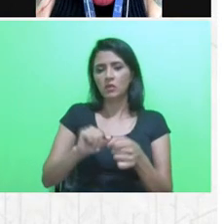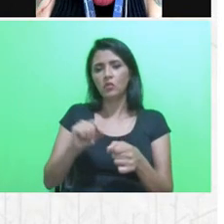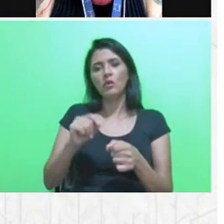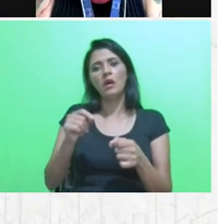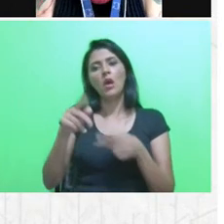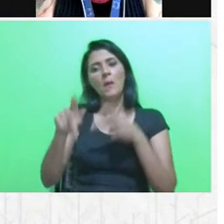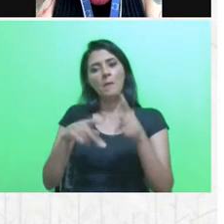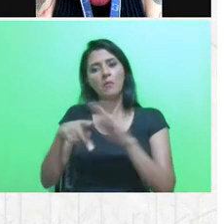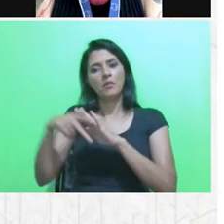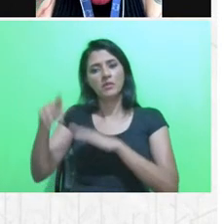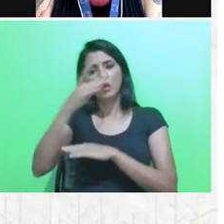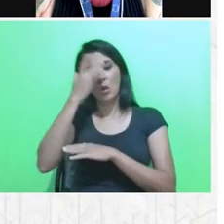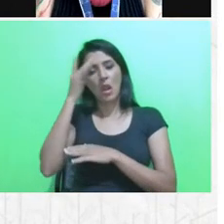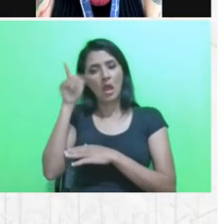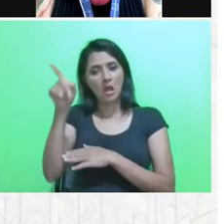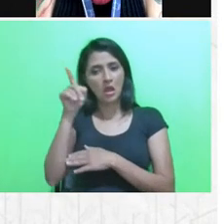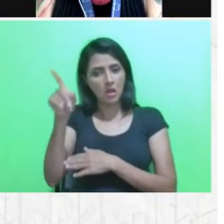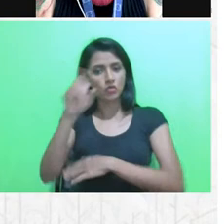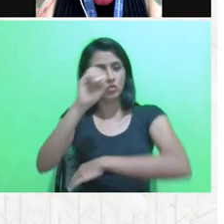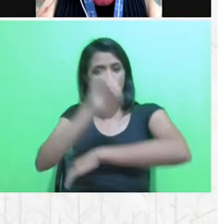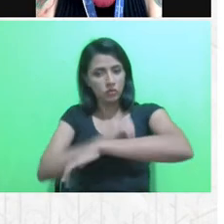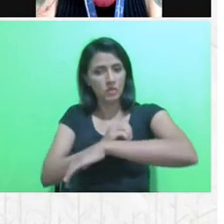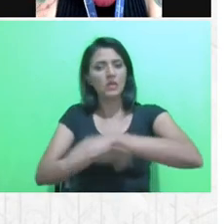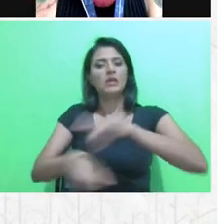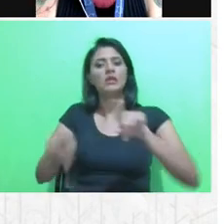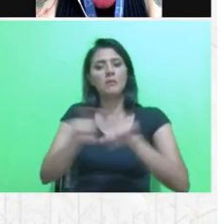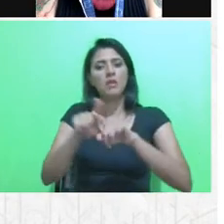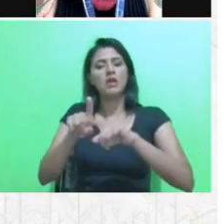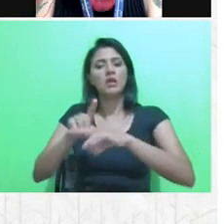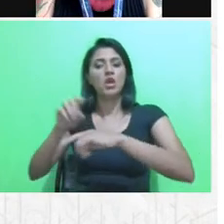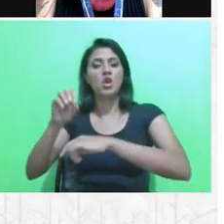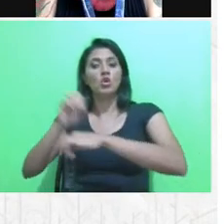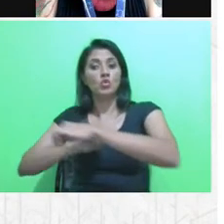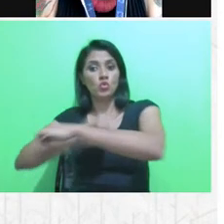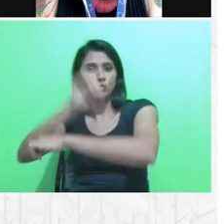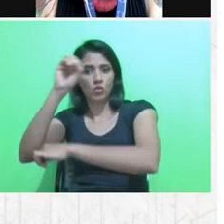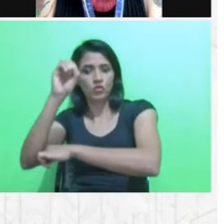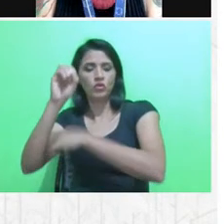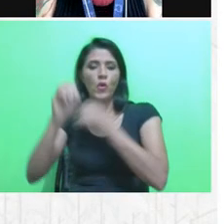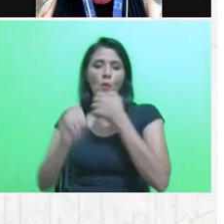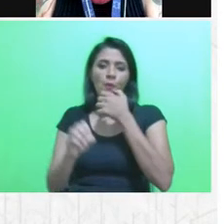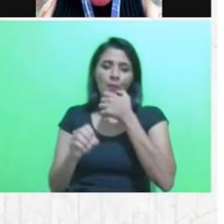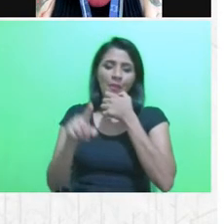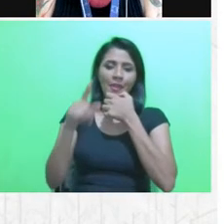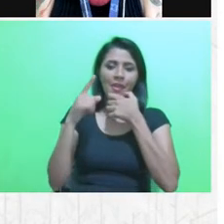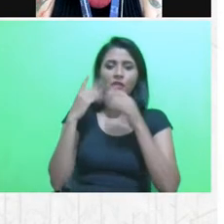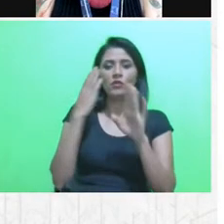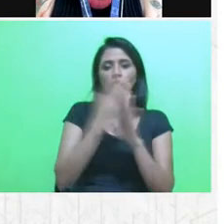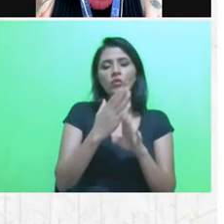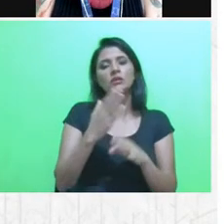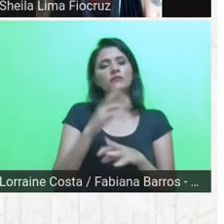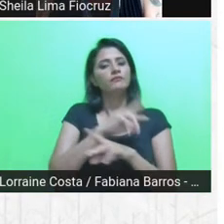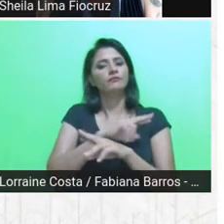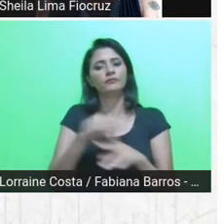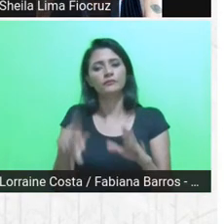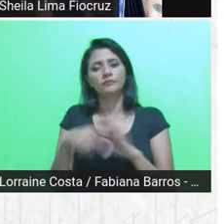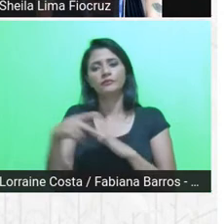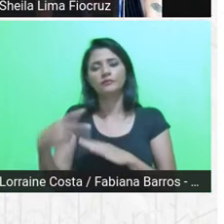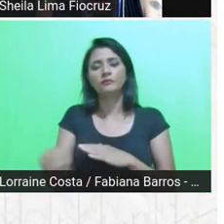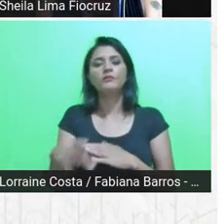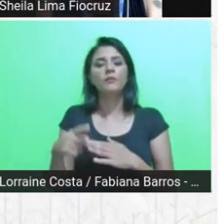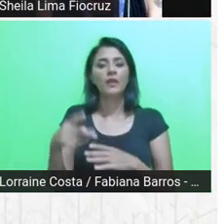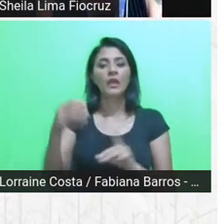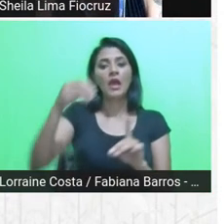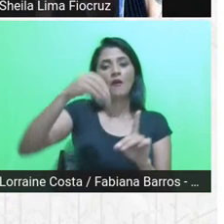metodologia da perspectiva territorial, né, que identifica os fatores, os nós críticos e as vulnerabilidades